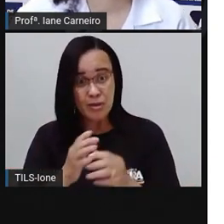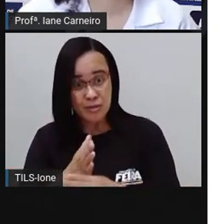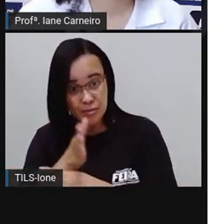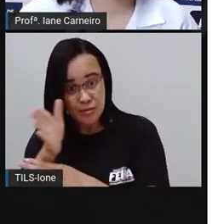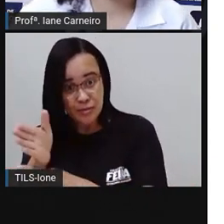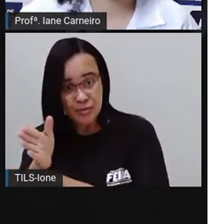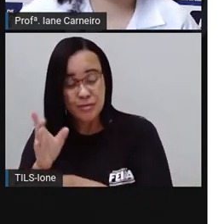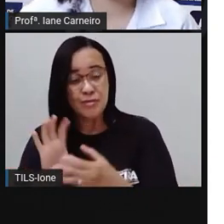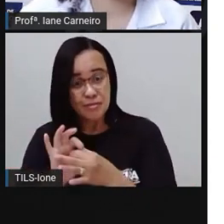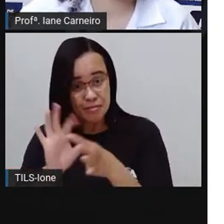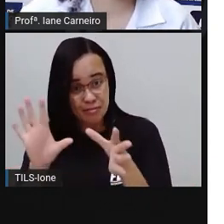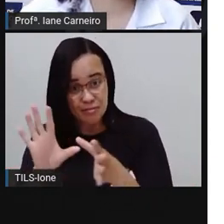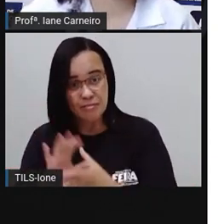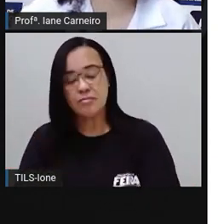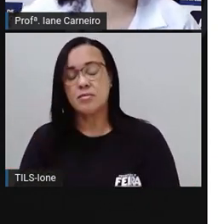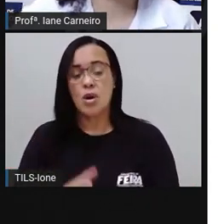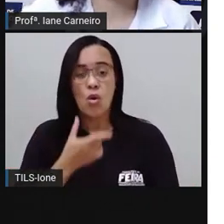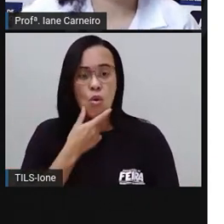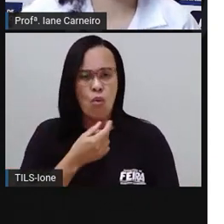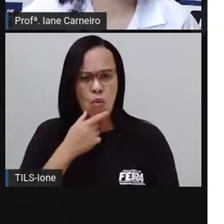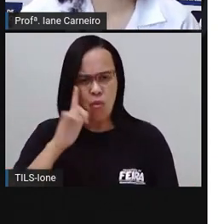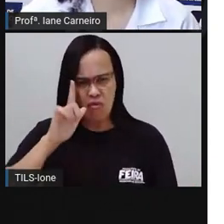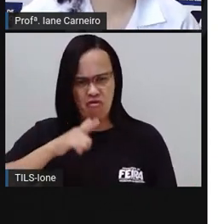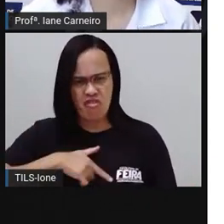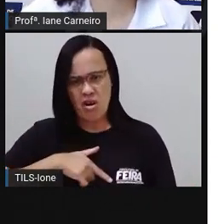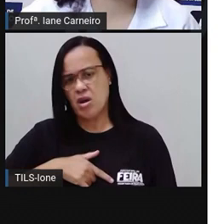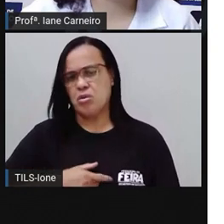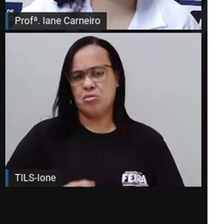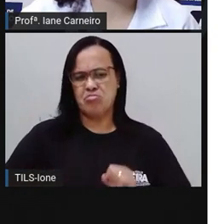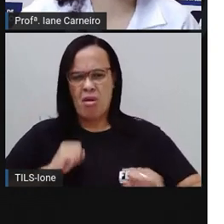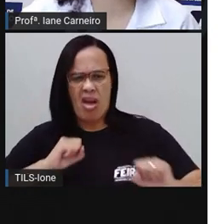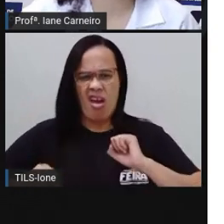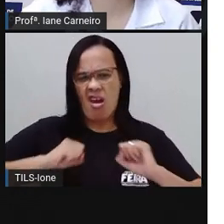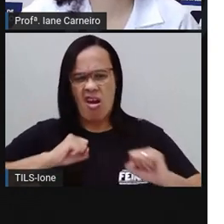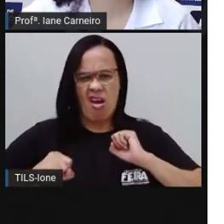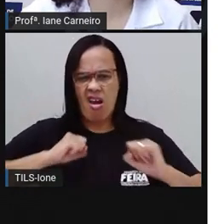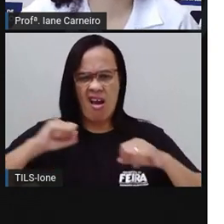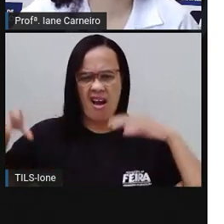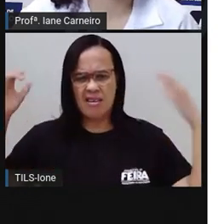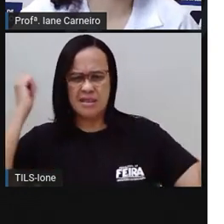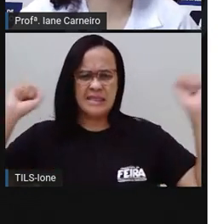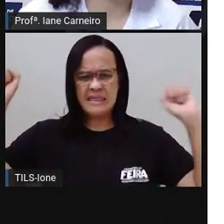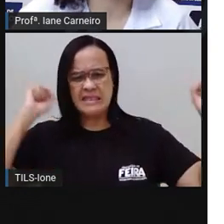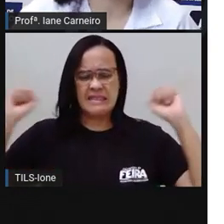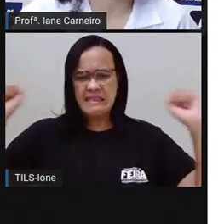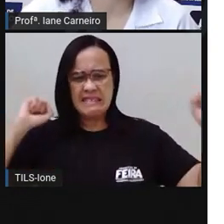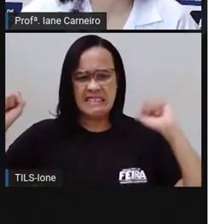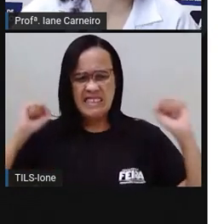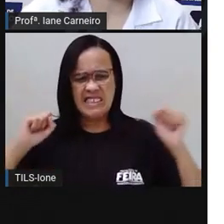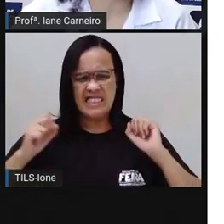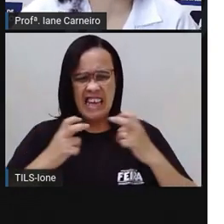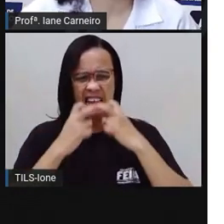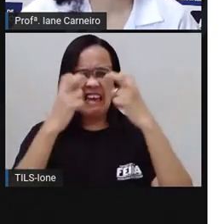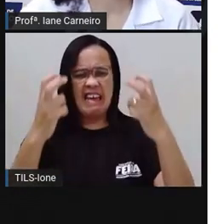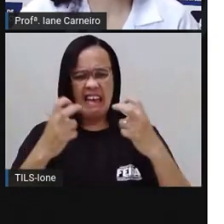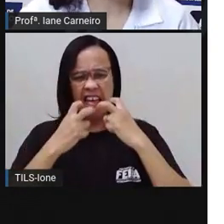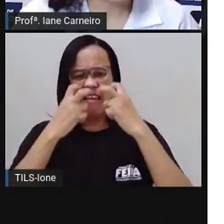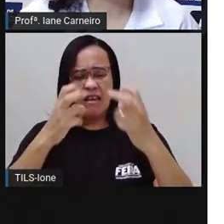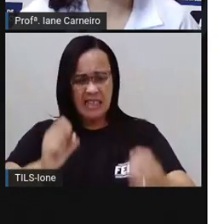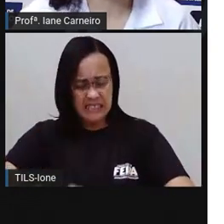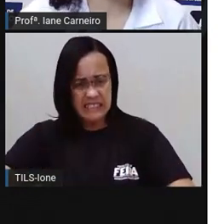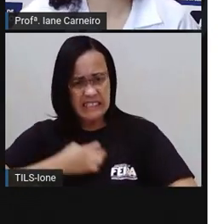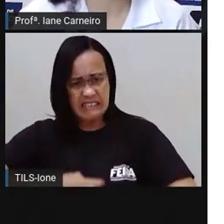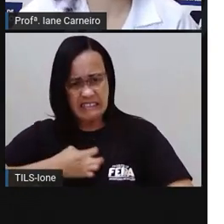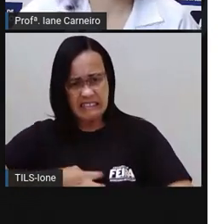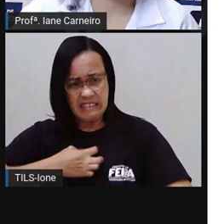O Duende da Ponte bateu os pés, sacudiu os braços e soltou terríveis rugidos de raiva. Mas